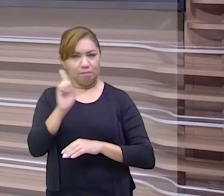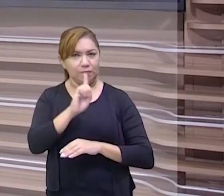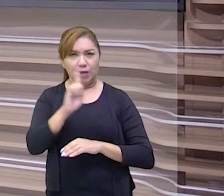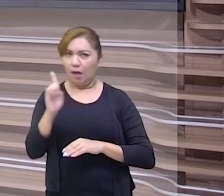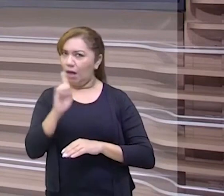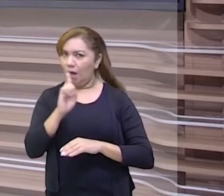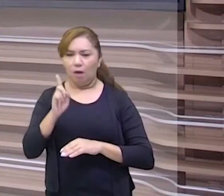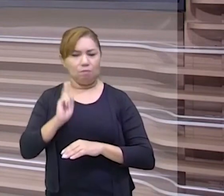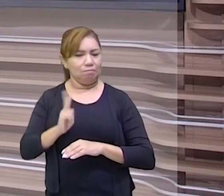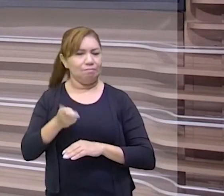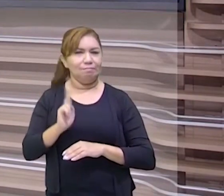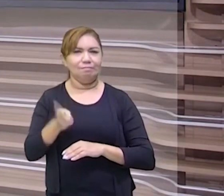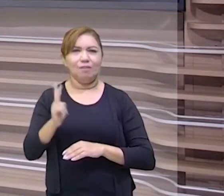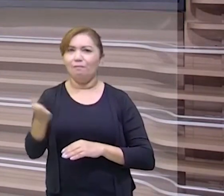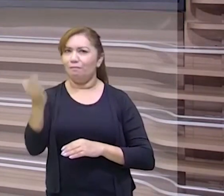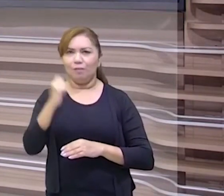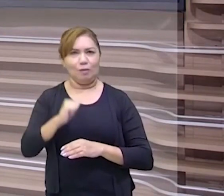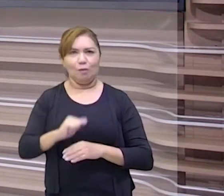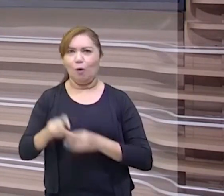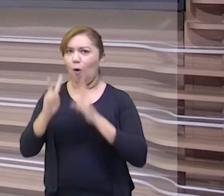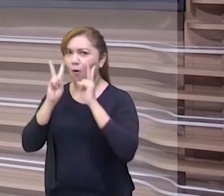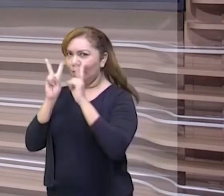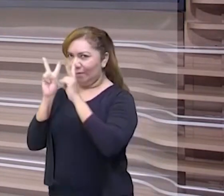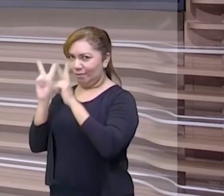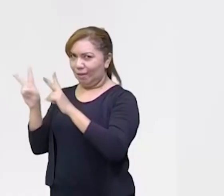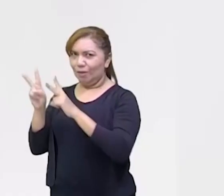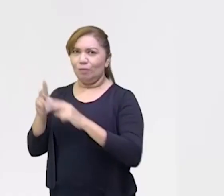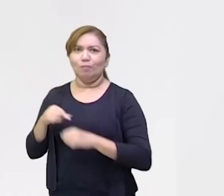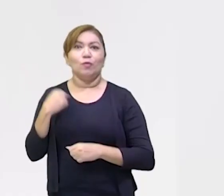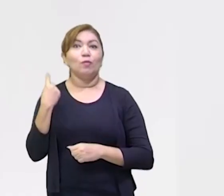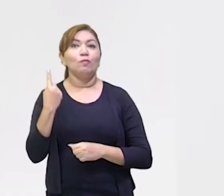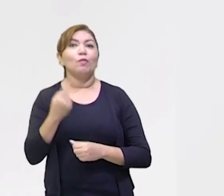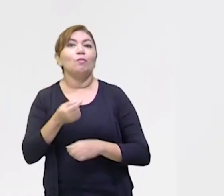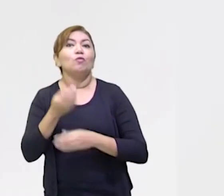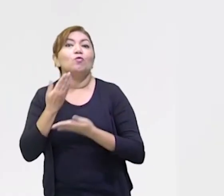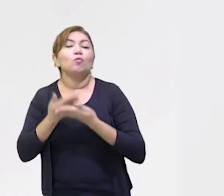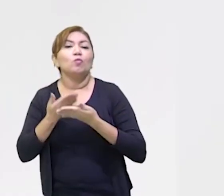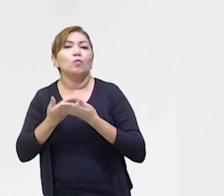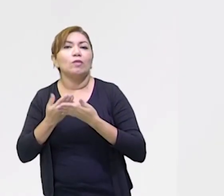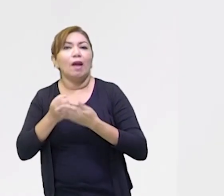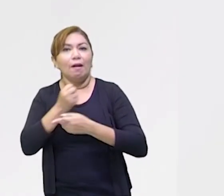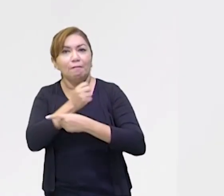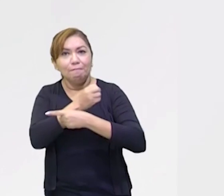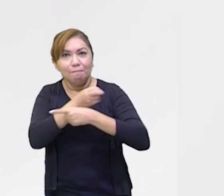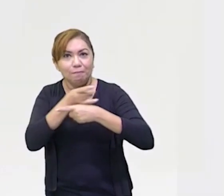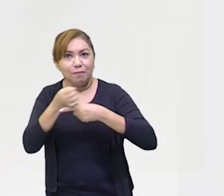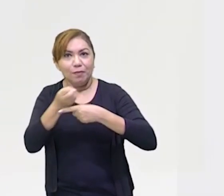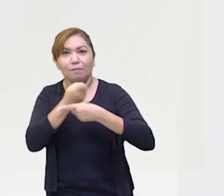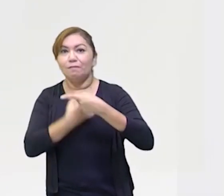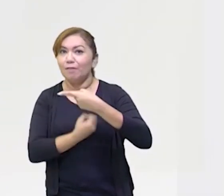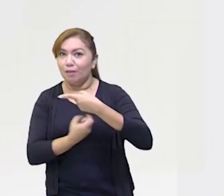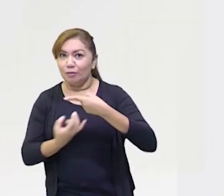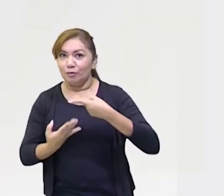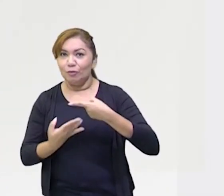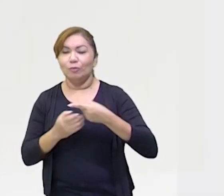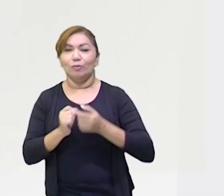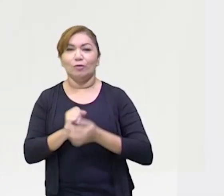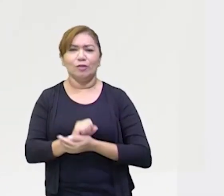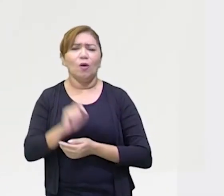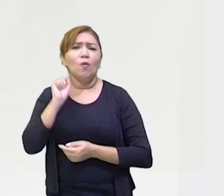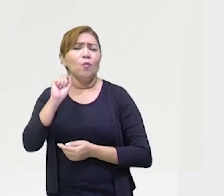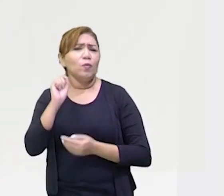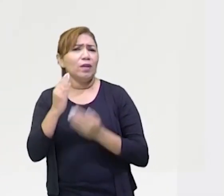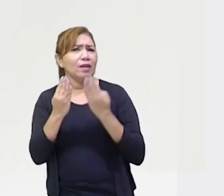É por isso, meu querido, a hora vem comigo. Olhe na tela aí que a gente vai falar de comparação de frações. E o que é